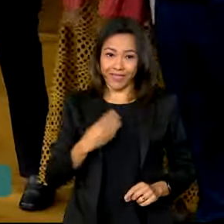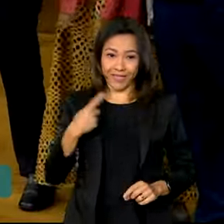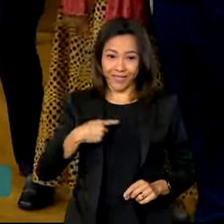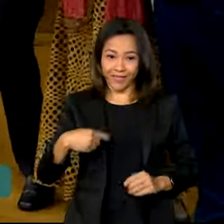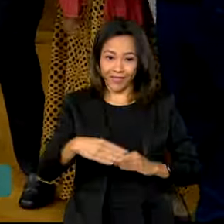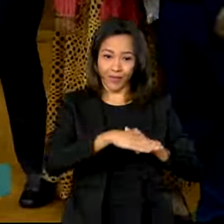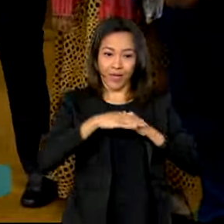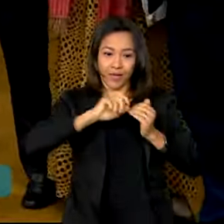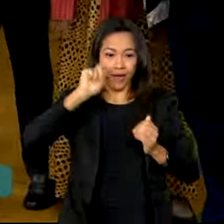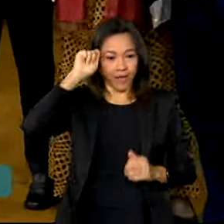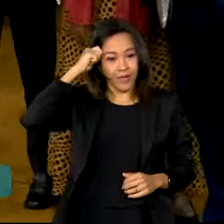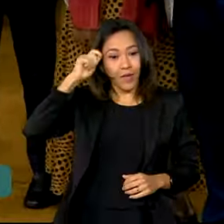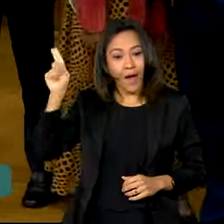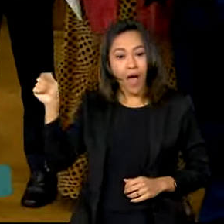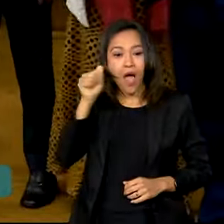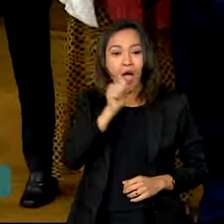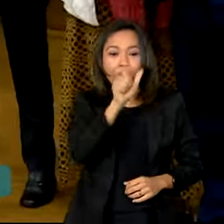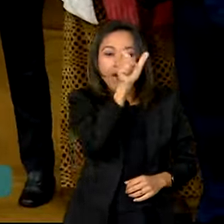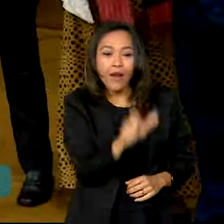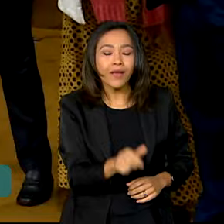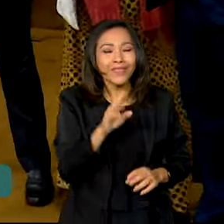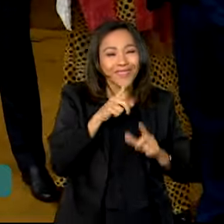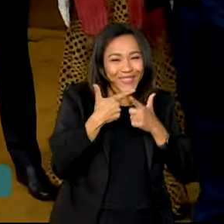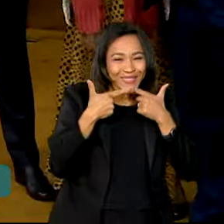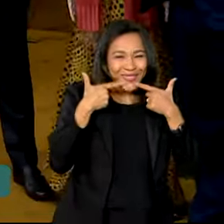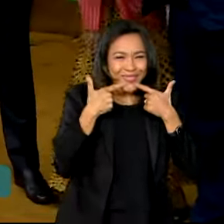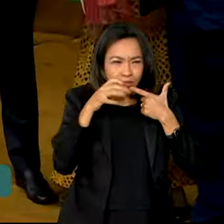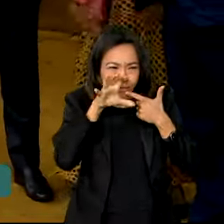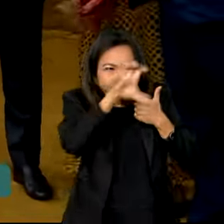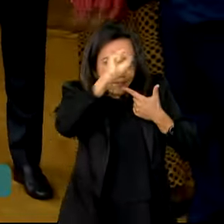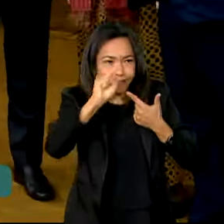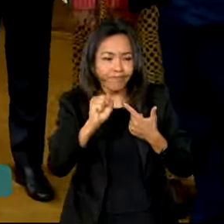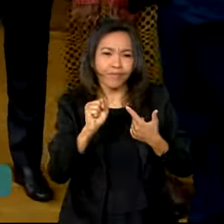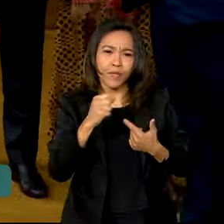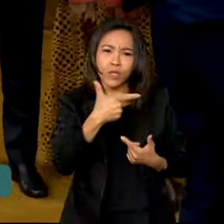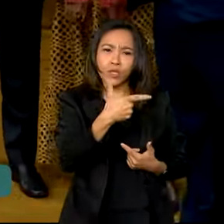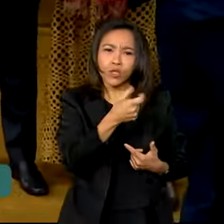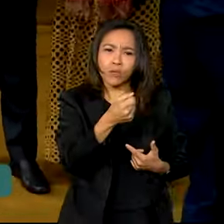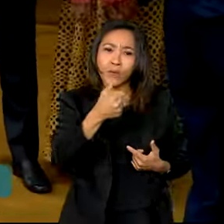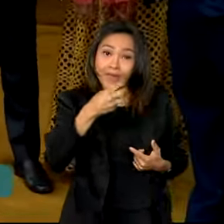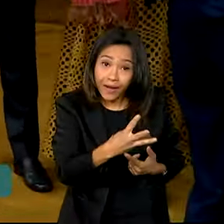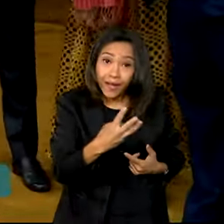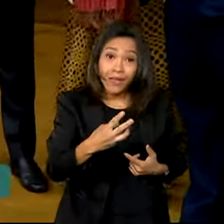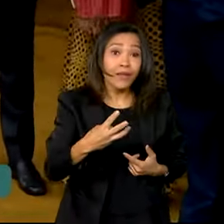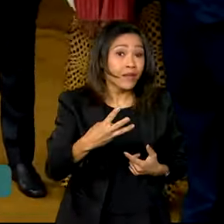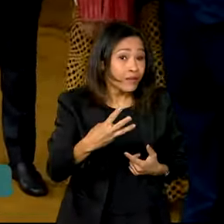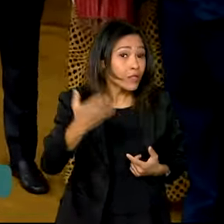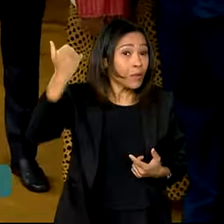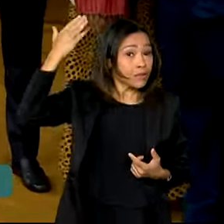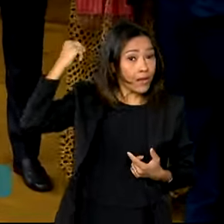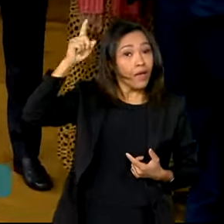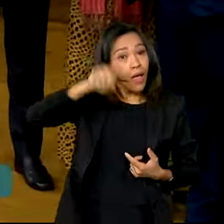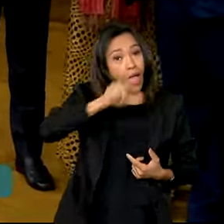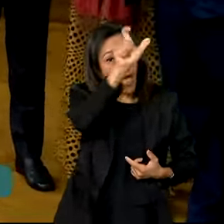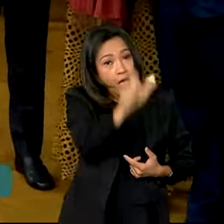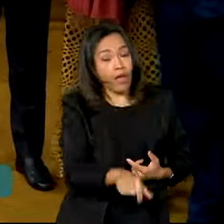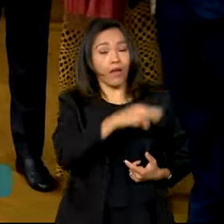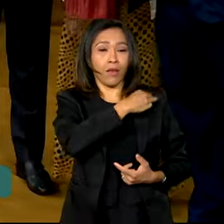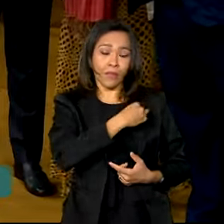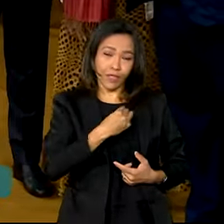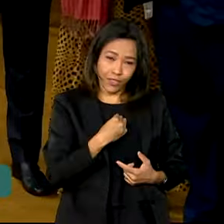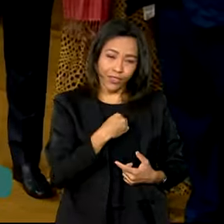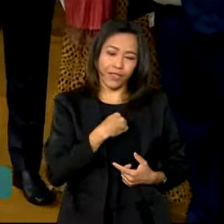de Luísa Bairros sorrindo foi captada em 2013, quando ela era ministra da Secretaria de Políticas de Promoção da